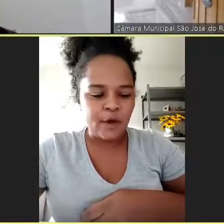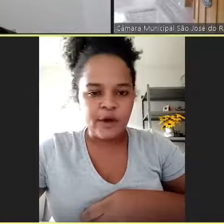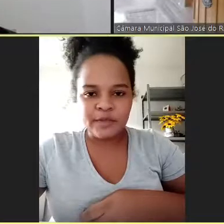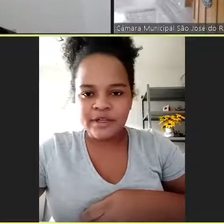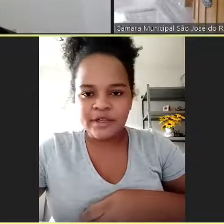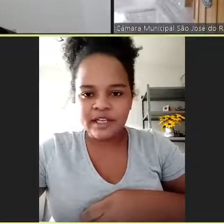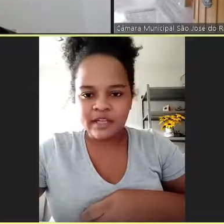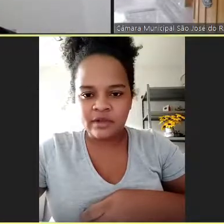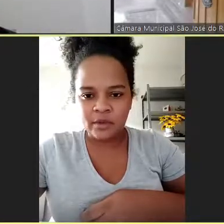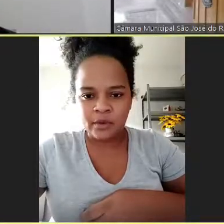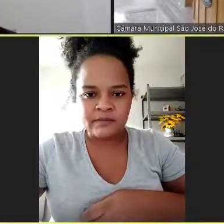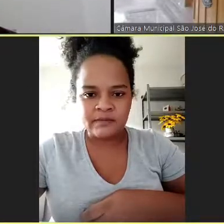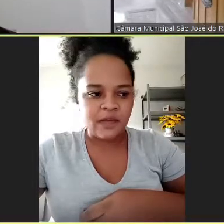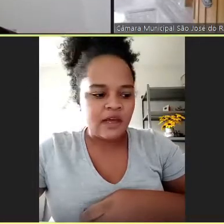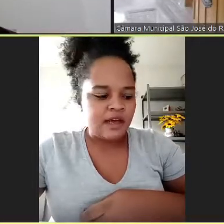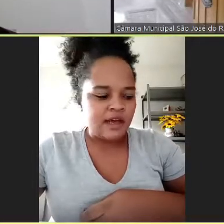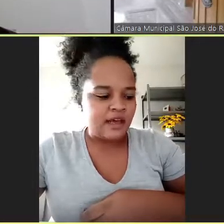Eu posso mandar por escrito depois.